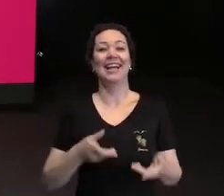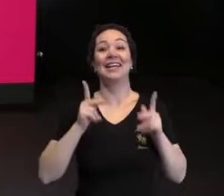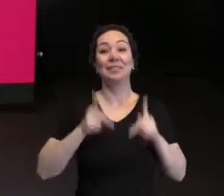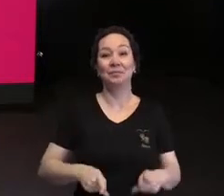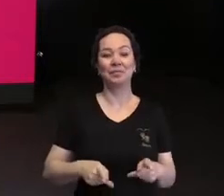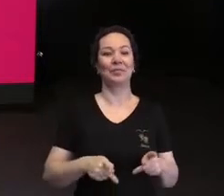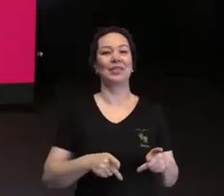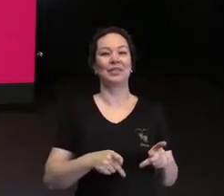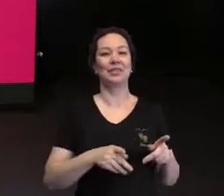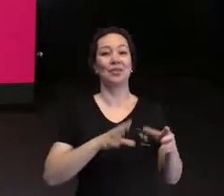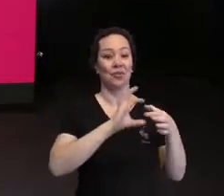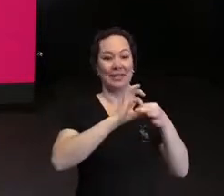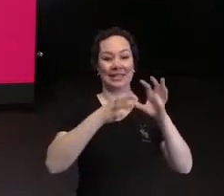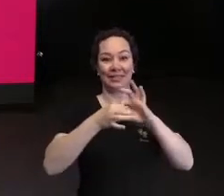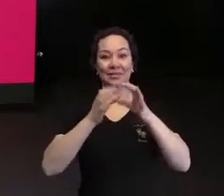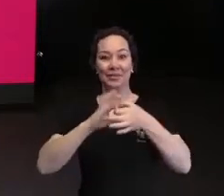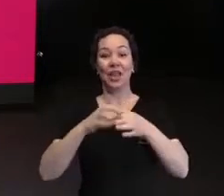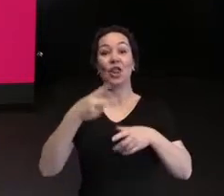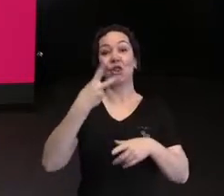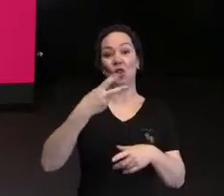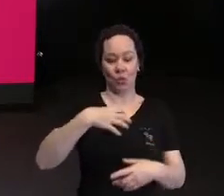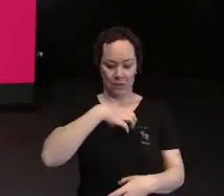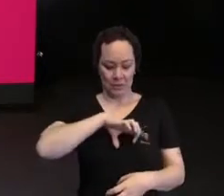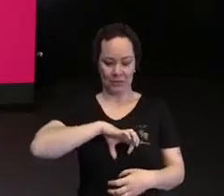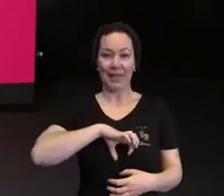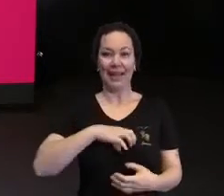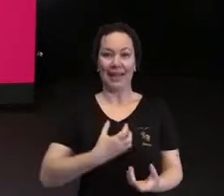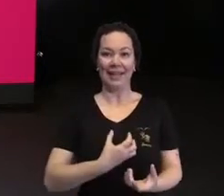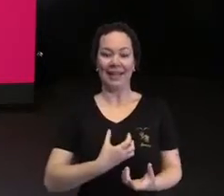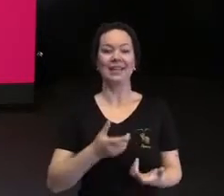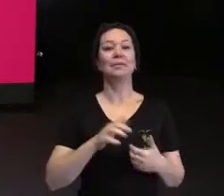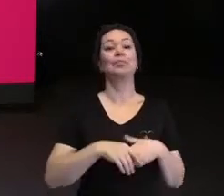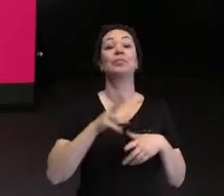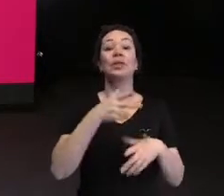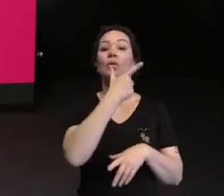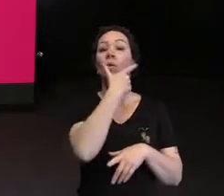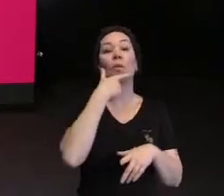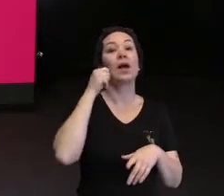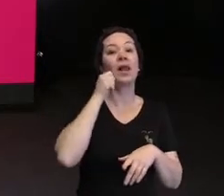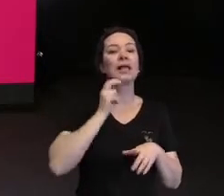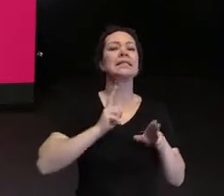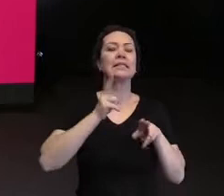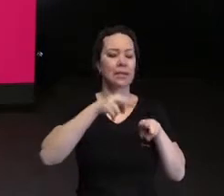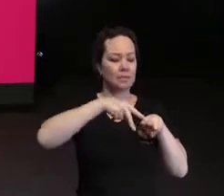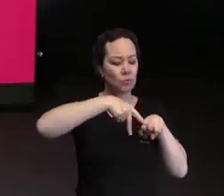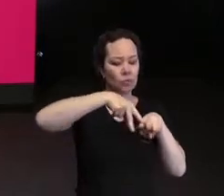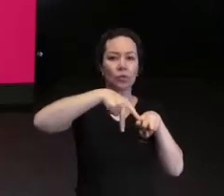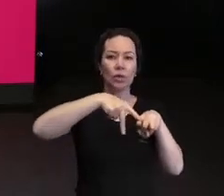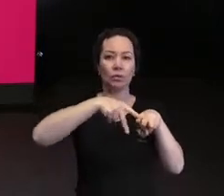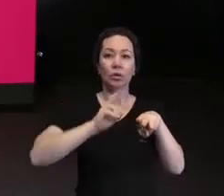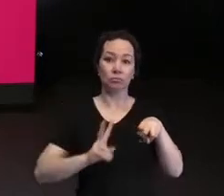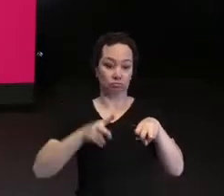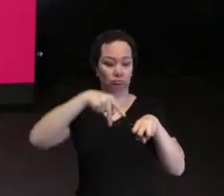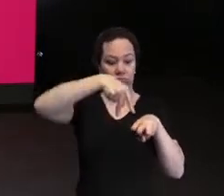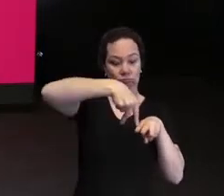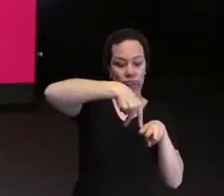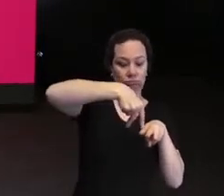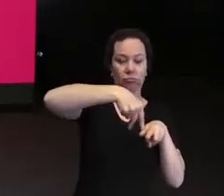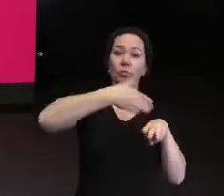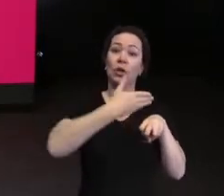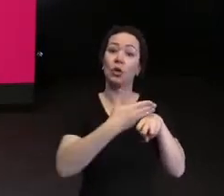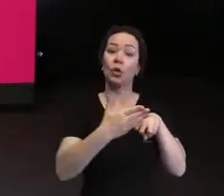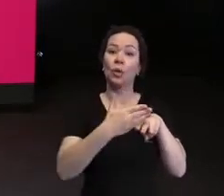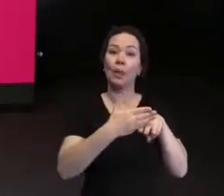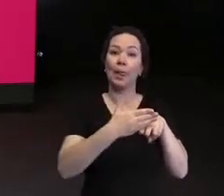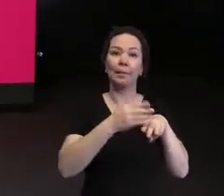duas medalhas para cá. E aí o Alex, que já sempre andou de skate, automaticamente sobe no skate e começa até